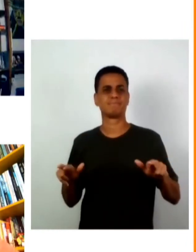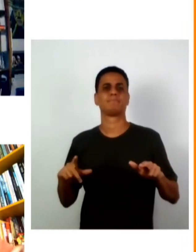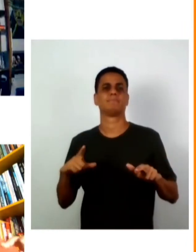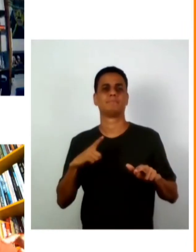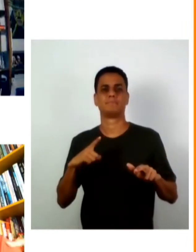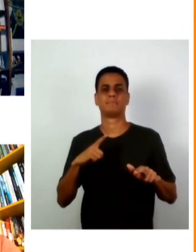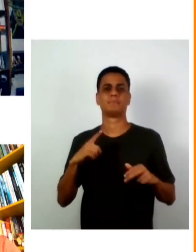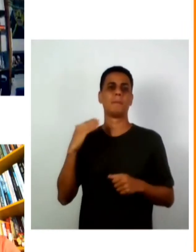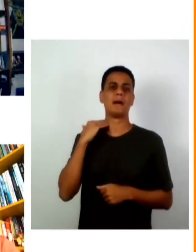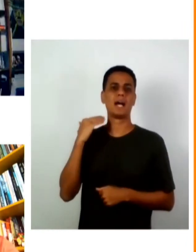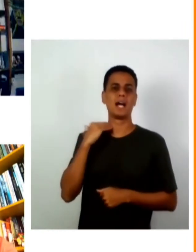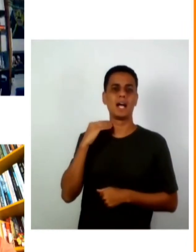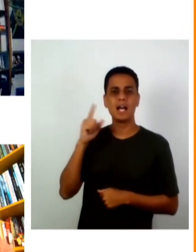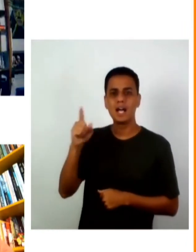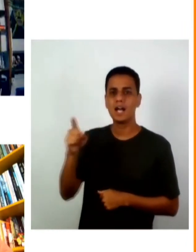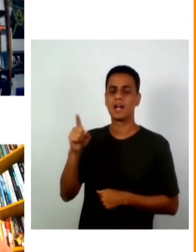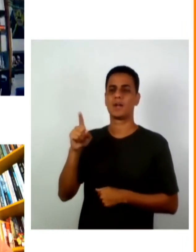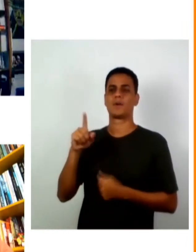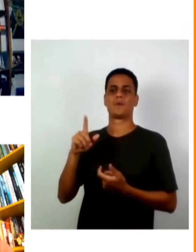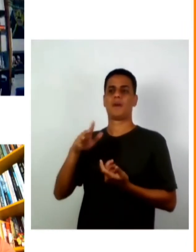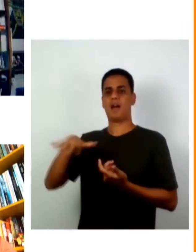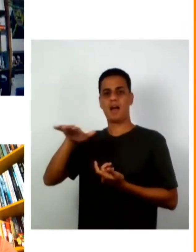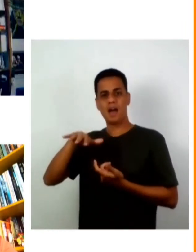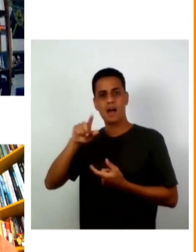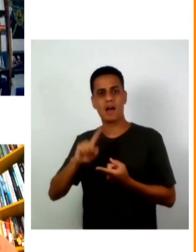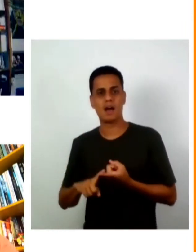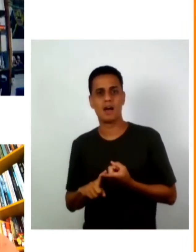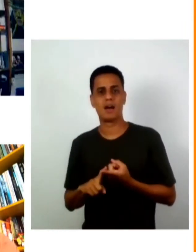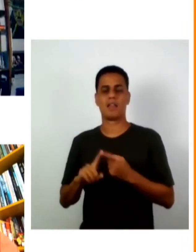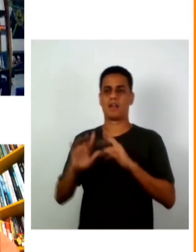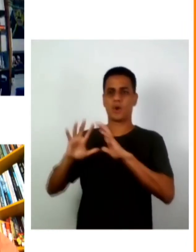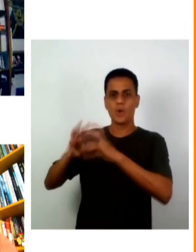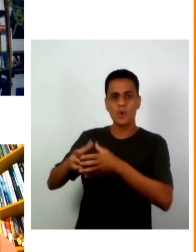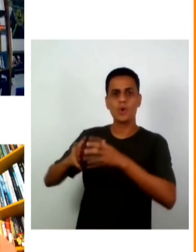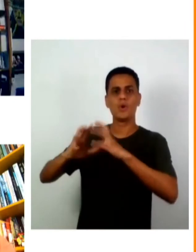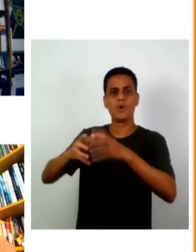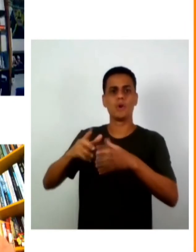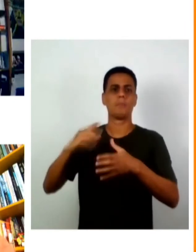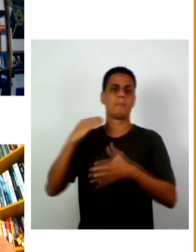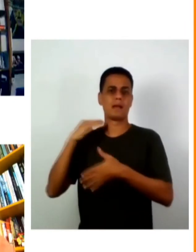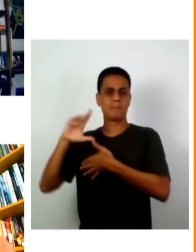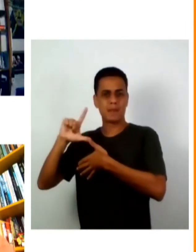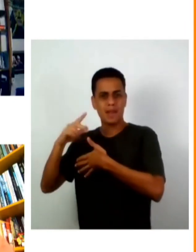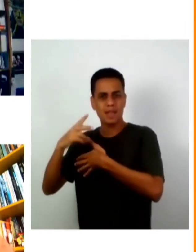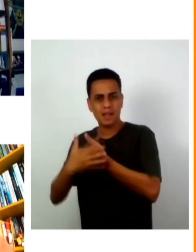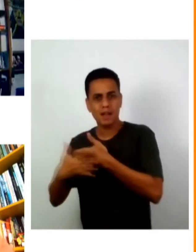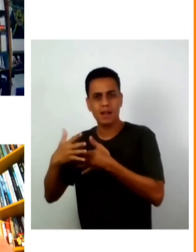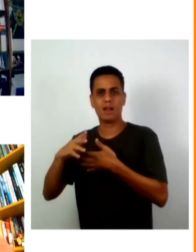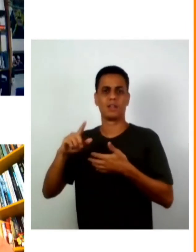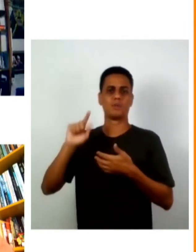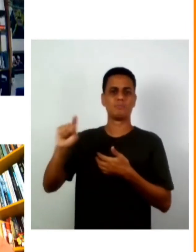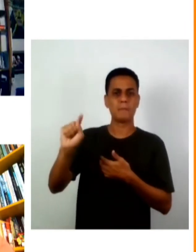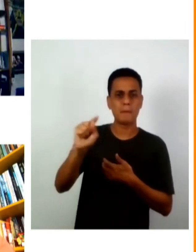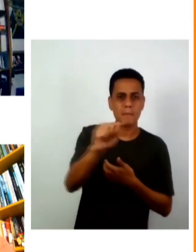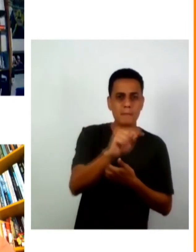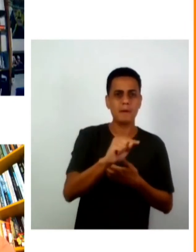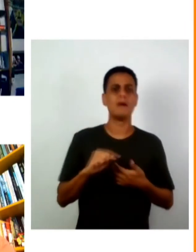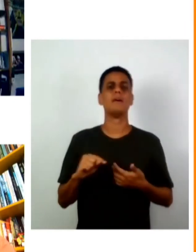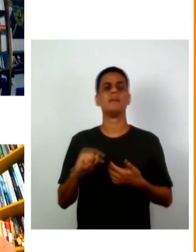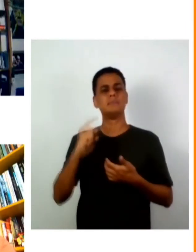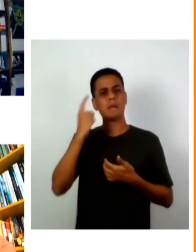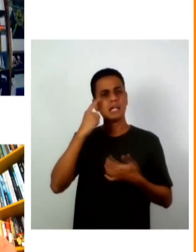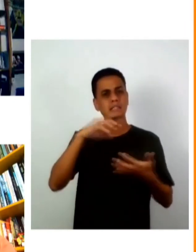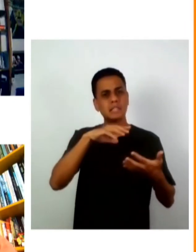Banco Mundial o Banco Interamericano de Desenvolvimento a Cooperação Andina de Fomento também constituem um poder